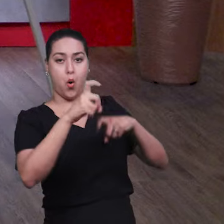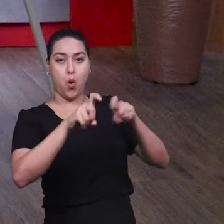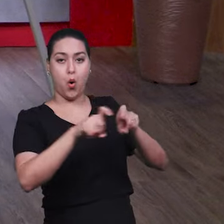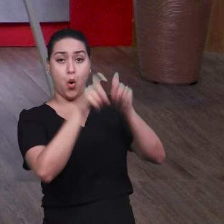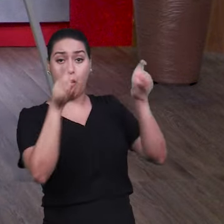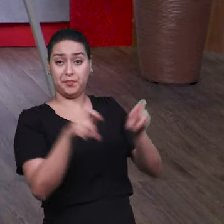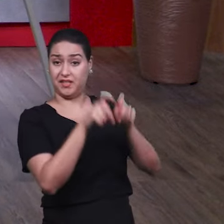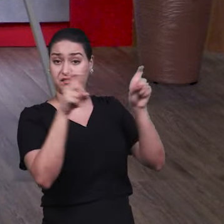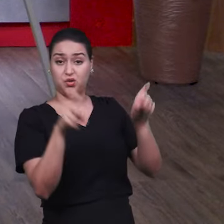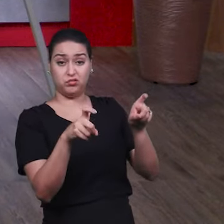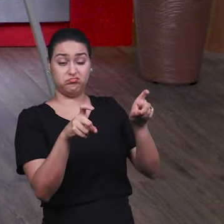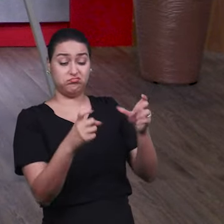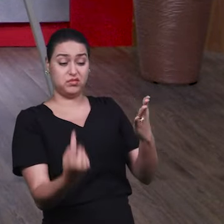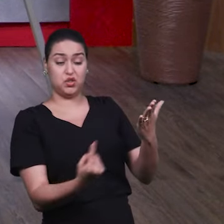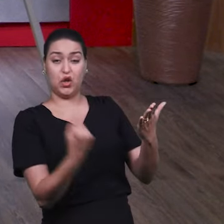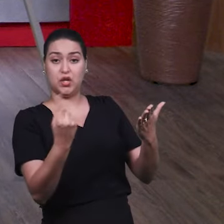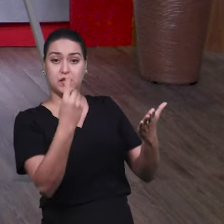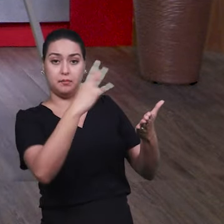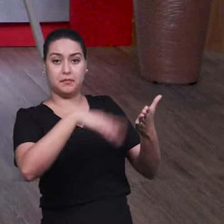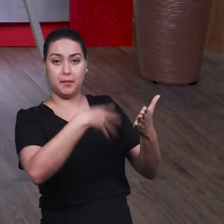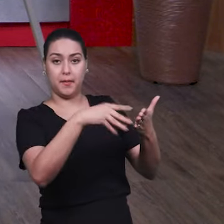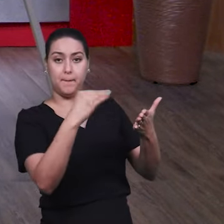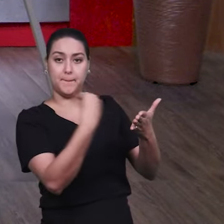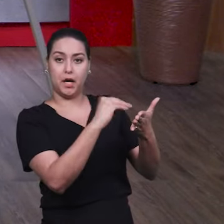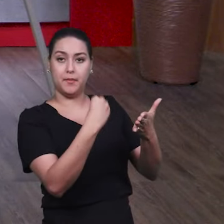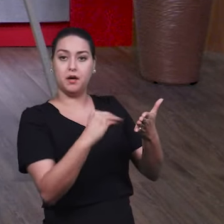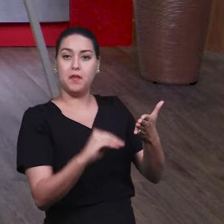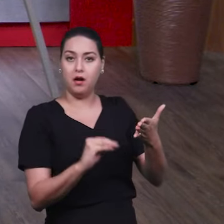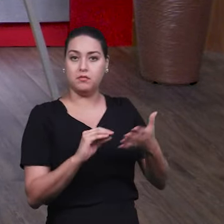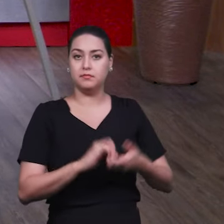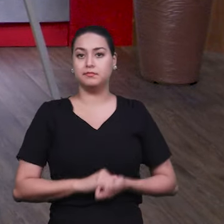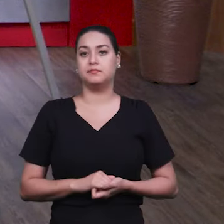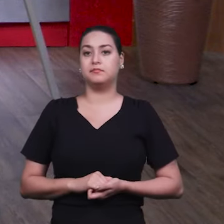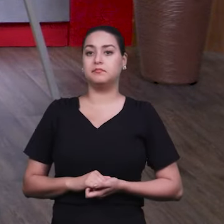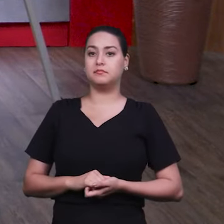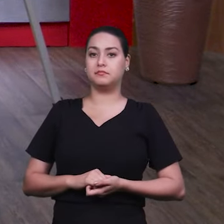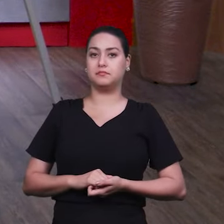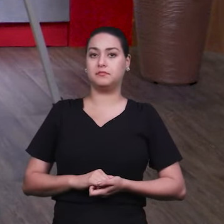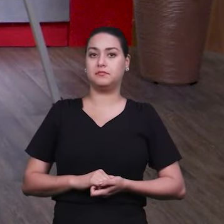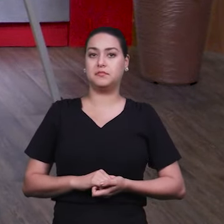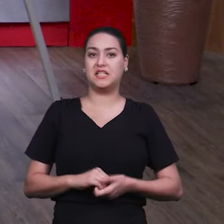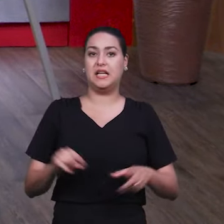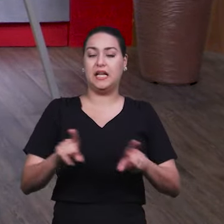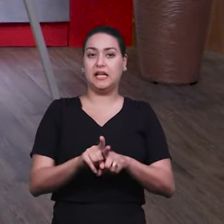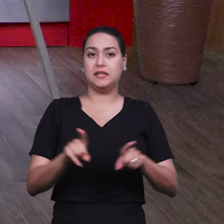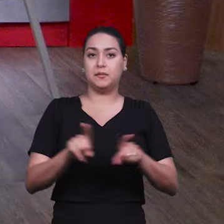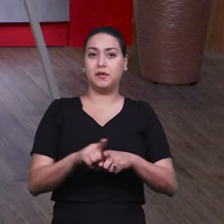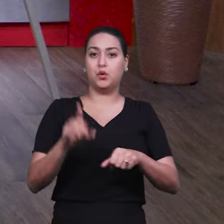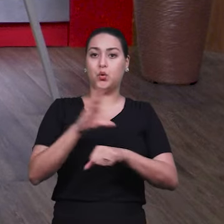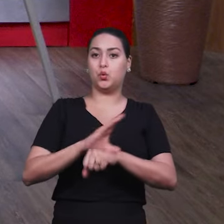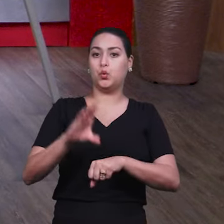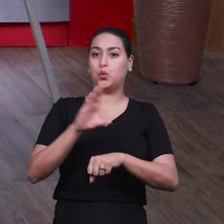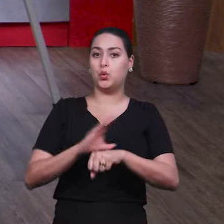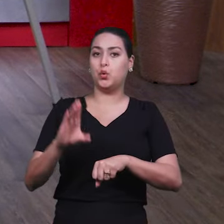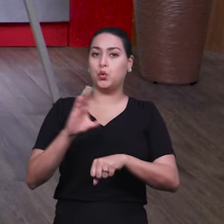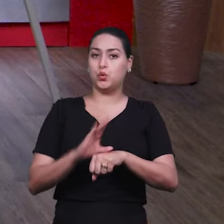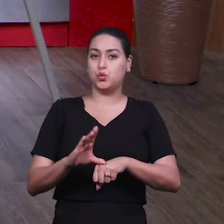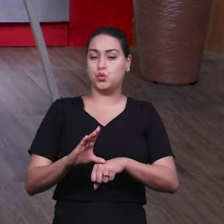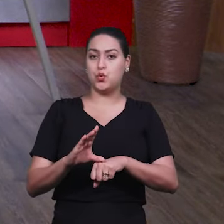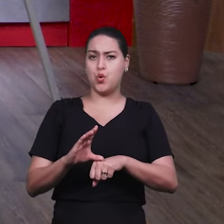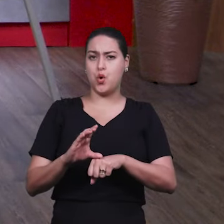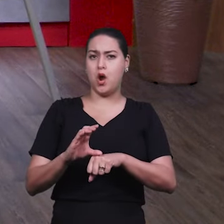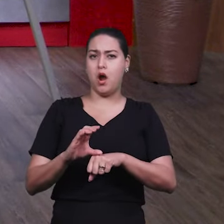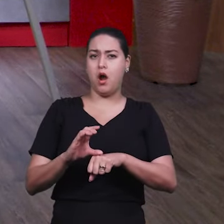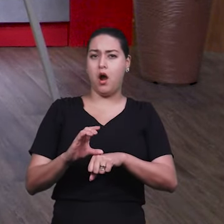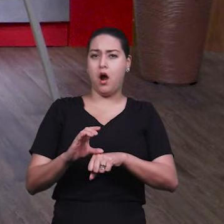edição de partituras, de arranjos, e também os próprios cursos, cursos à distância, né?